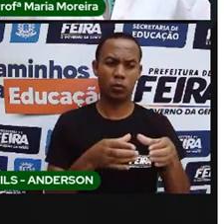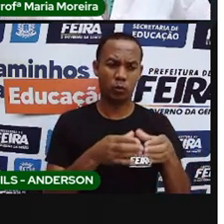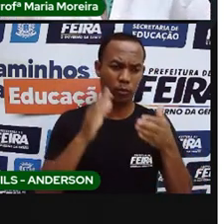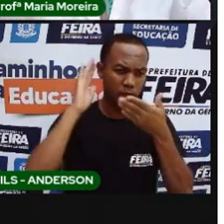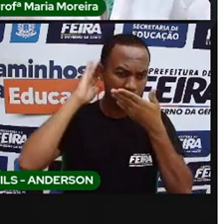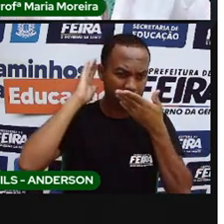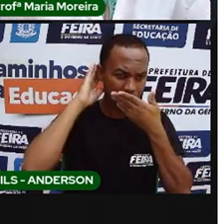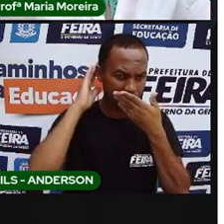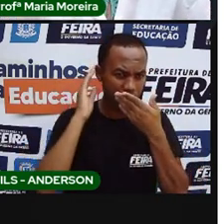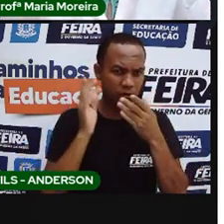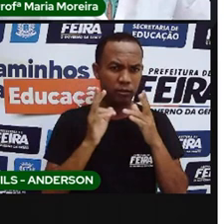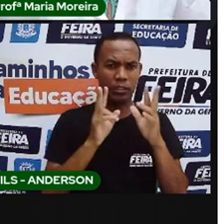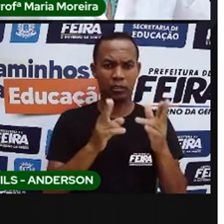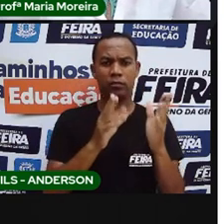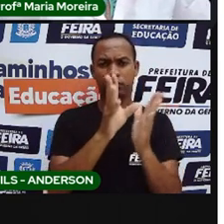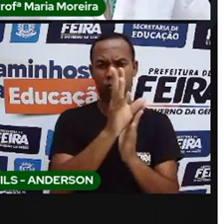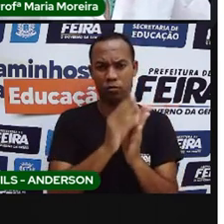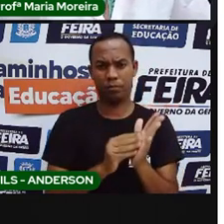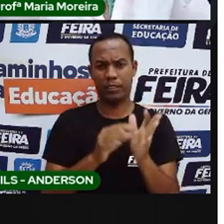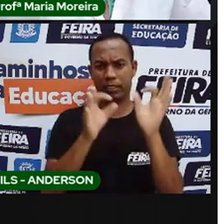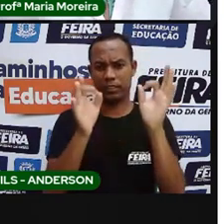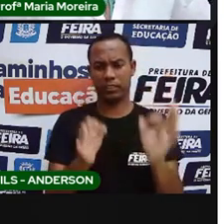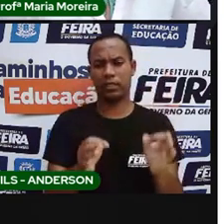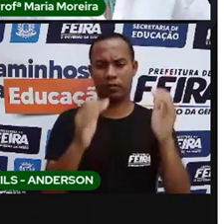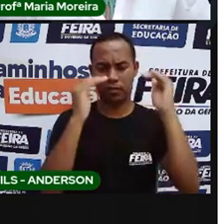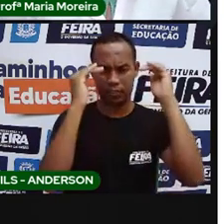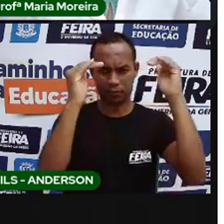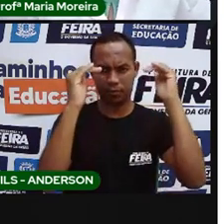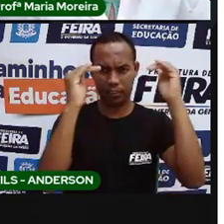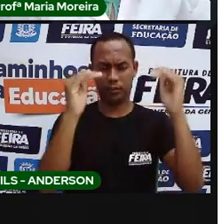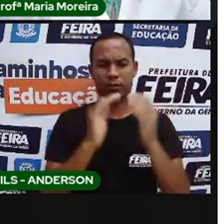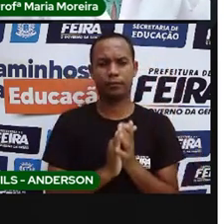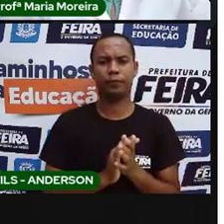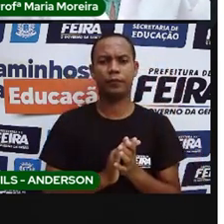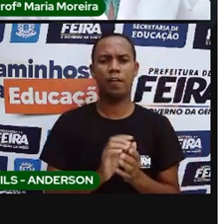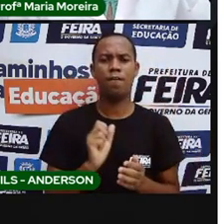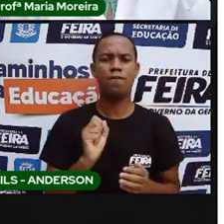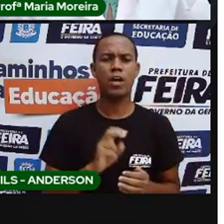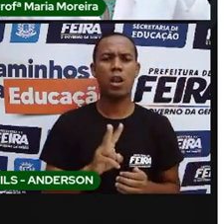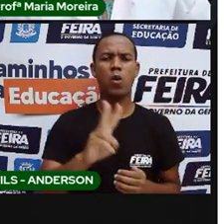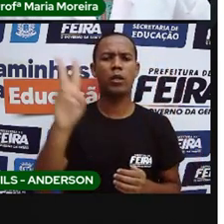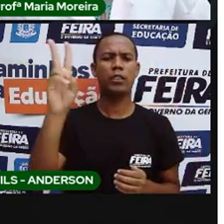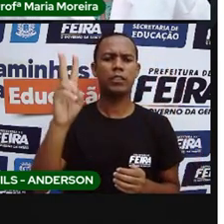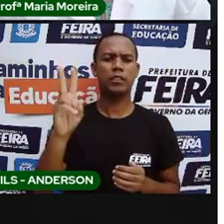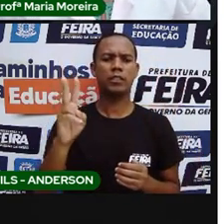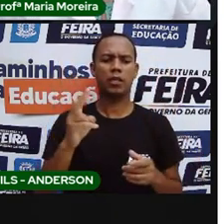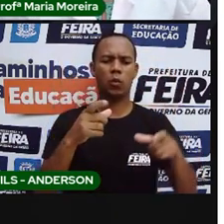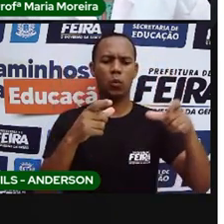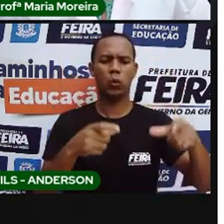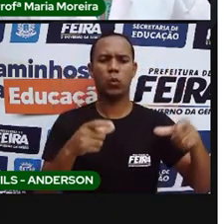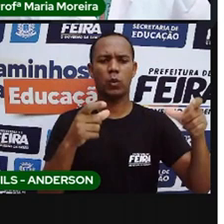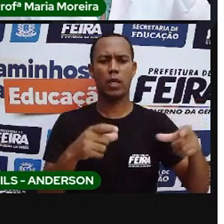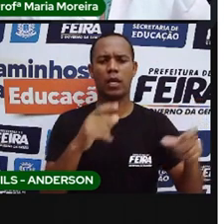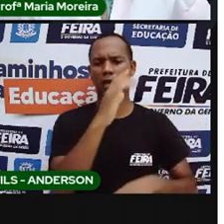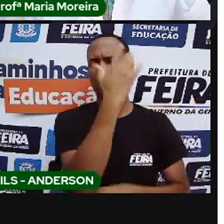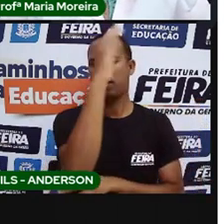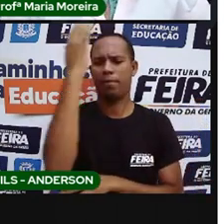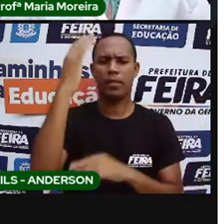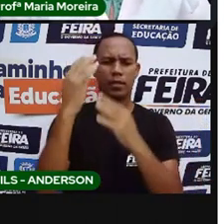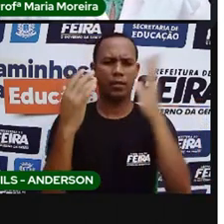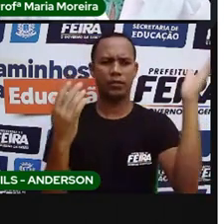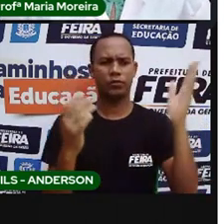Com certeza, né? Os indígenas, eles respeitam e valorizam o meio ambiente muito mais do que nós. Por quê?